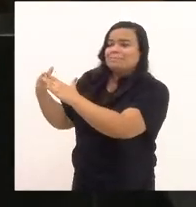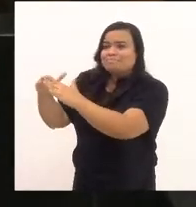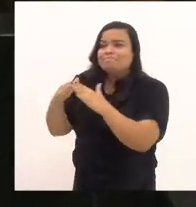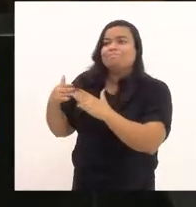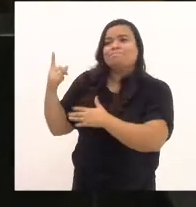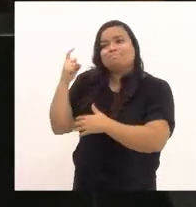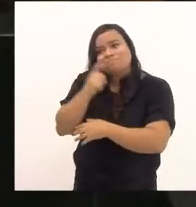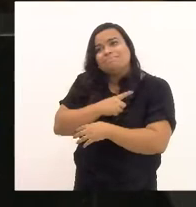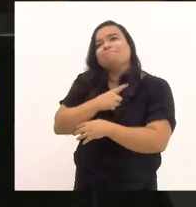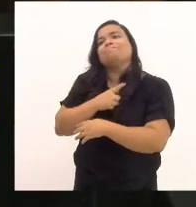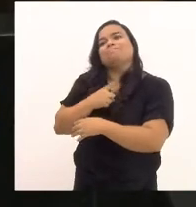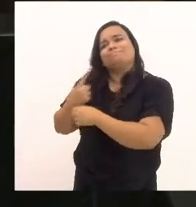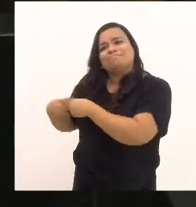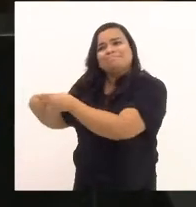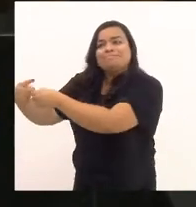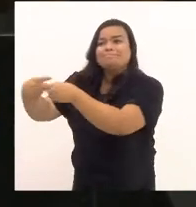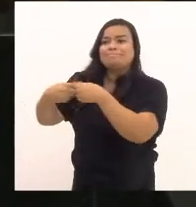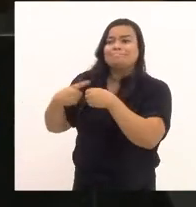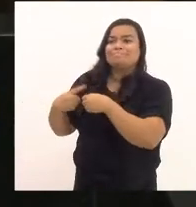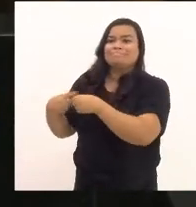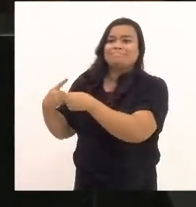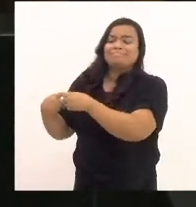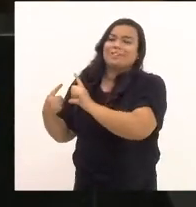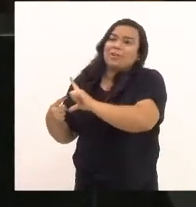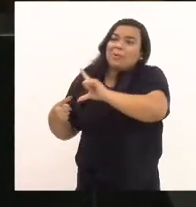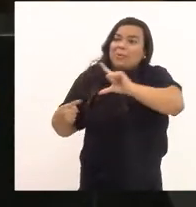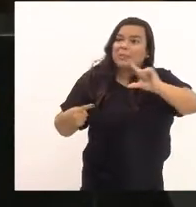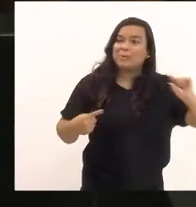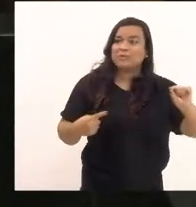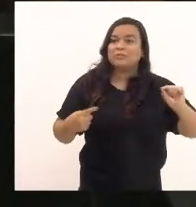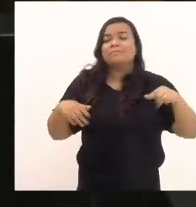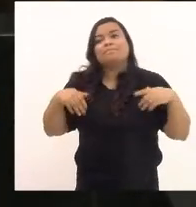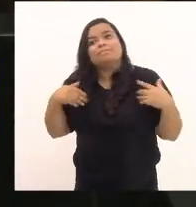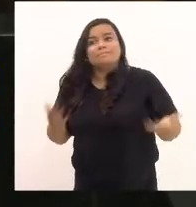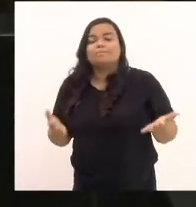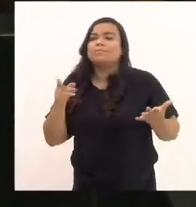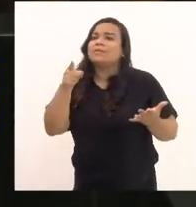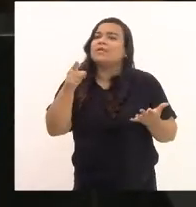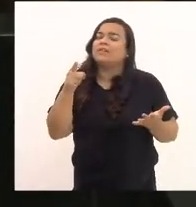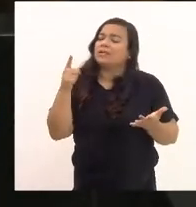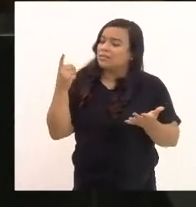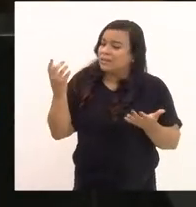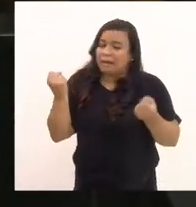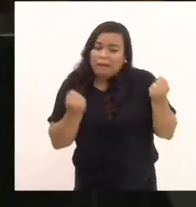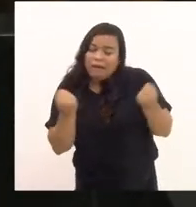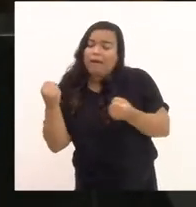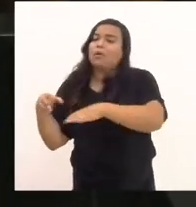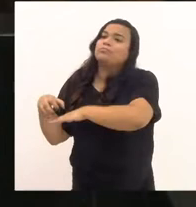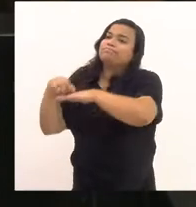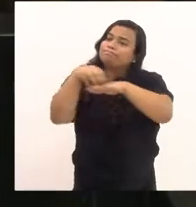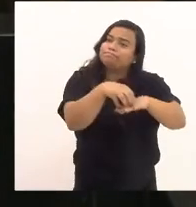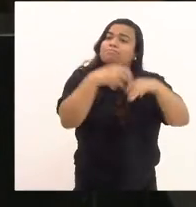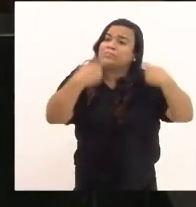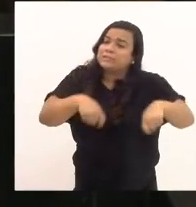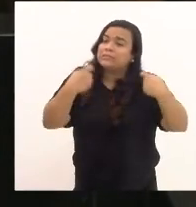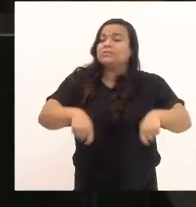nossos subúrbios ou na nossa querida Baixada Fluminense. Isso faz falta? Evidentemente que faz.